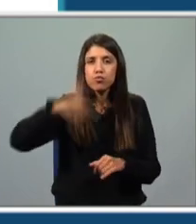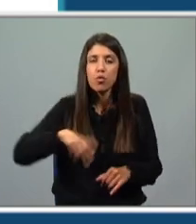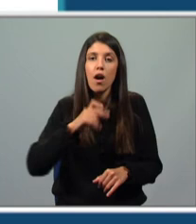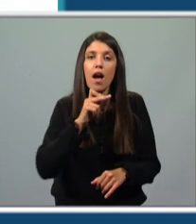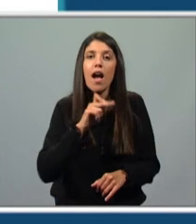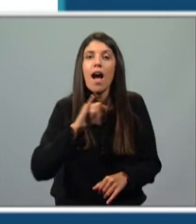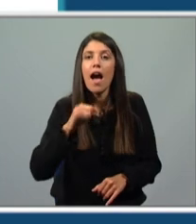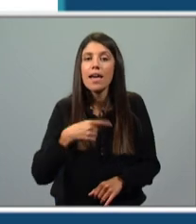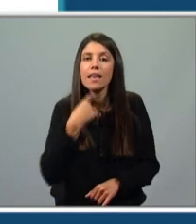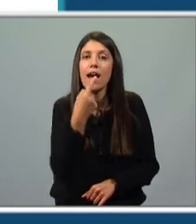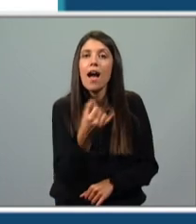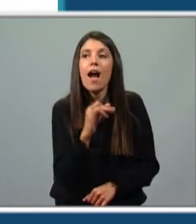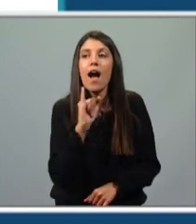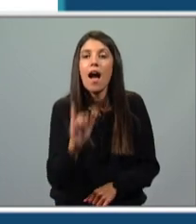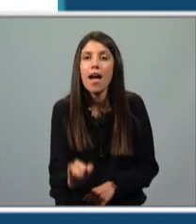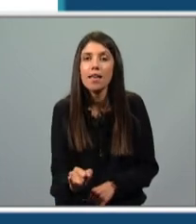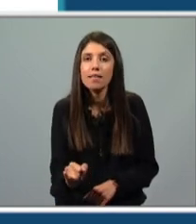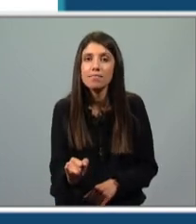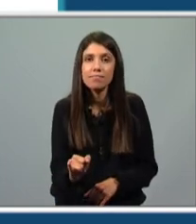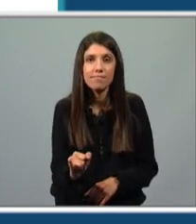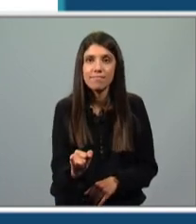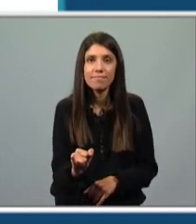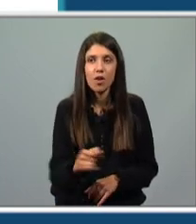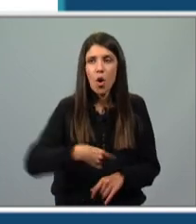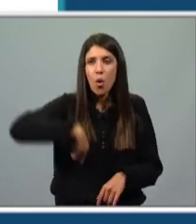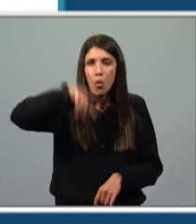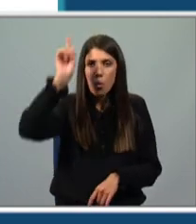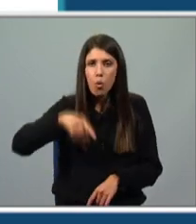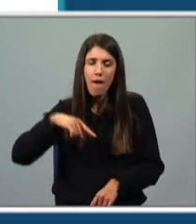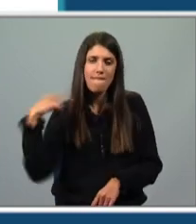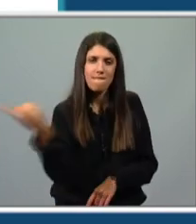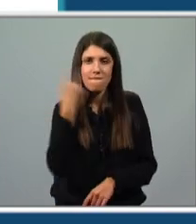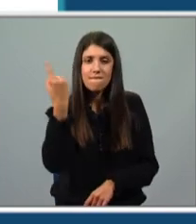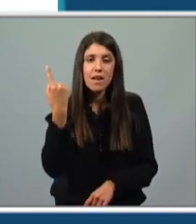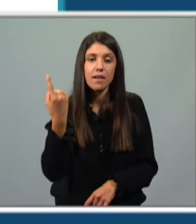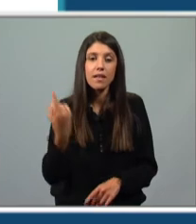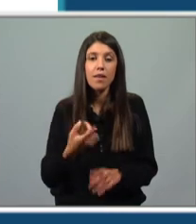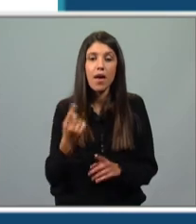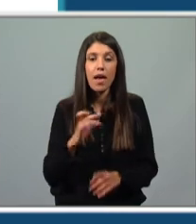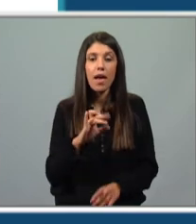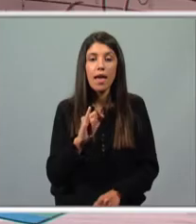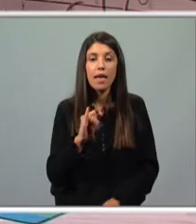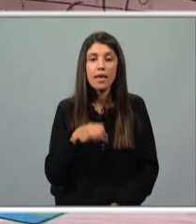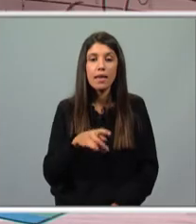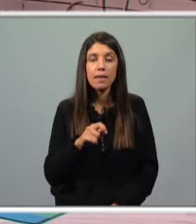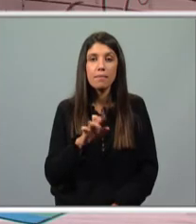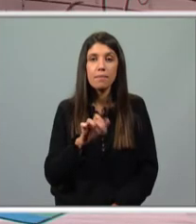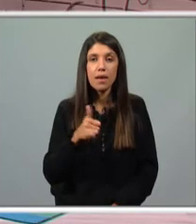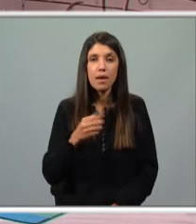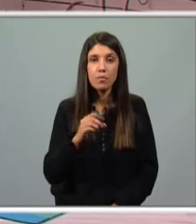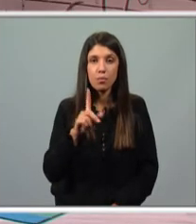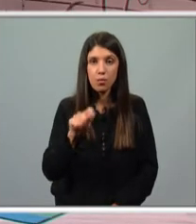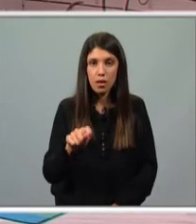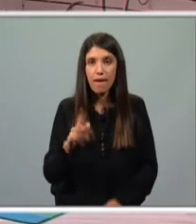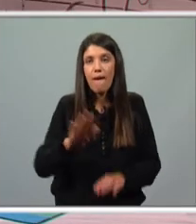enquanto se diz um ai, de lés a lés, de uma ponta à outra. Portanto, é uma hipérbole. E temos aqui a